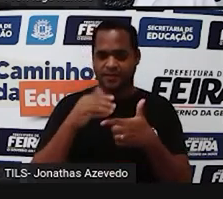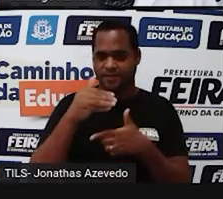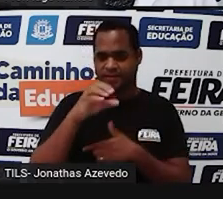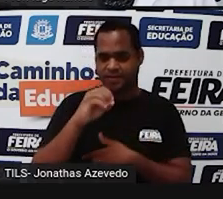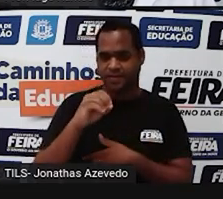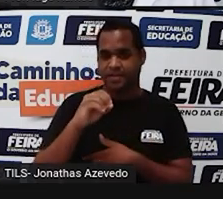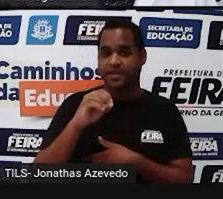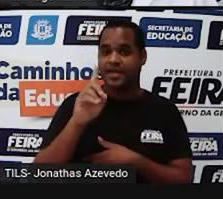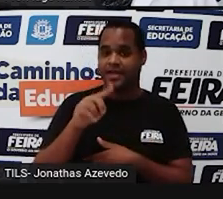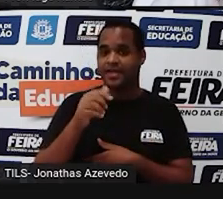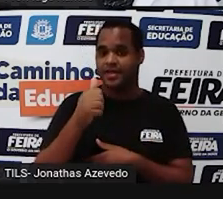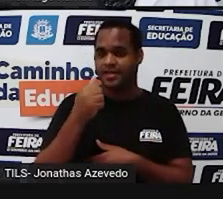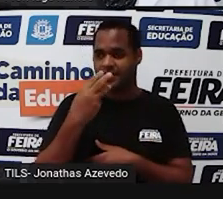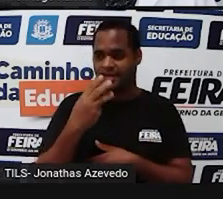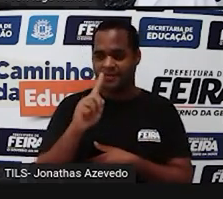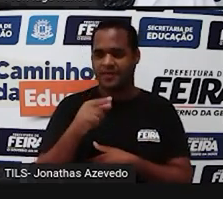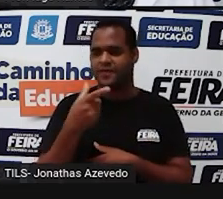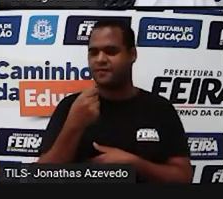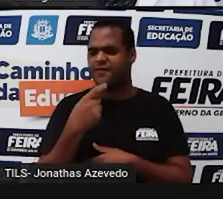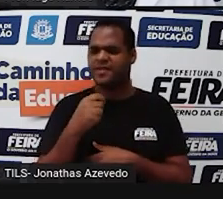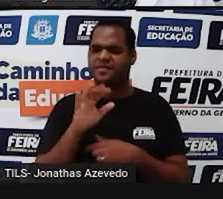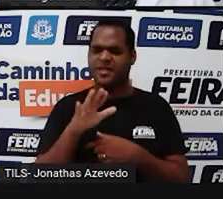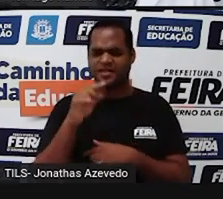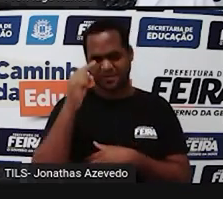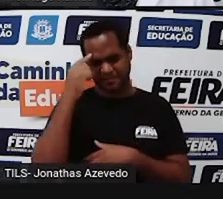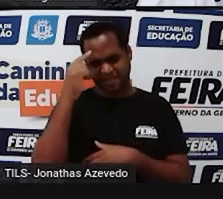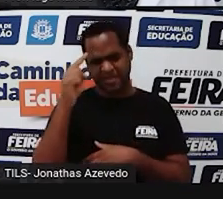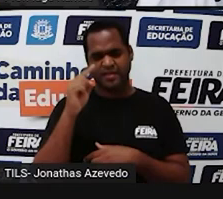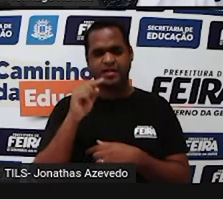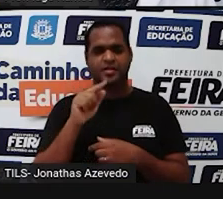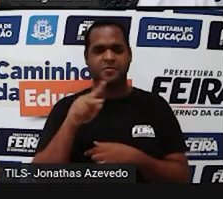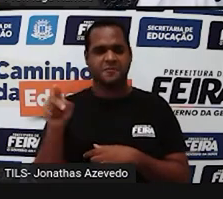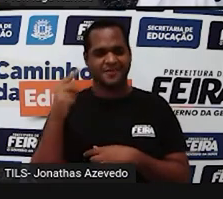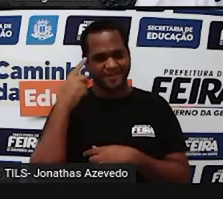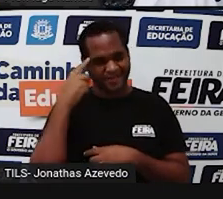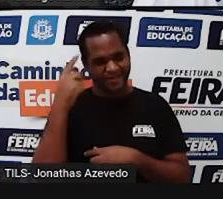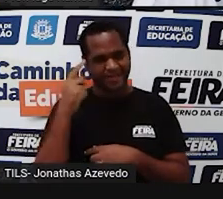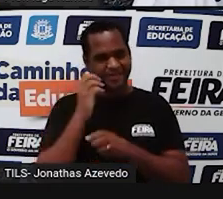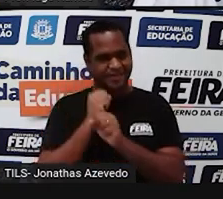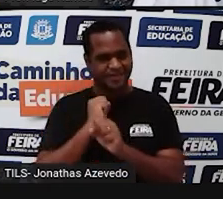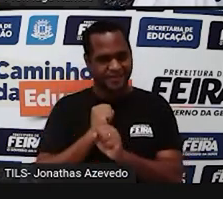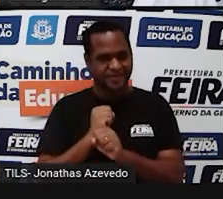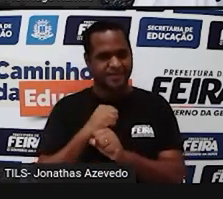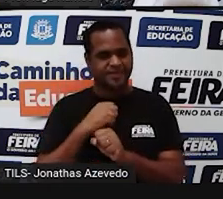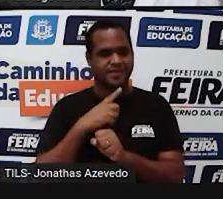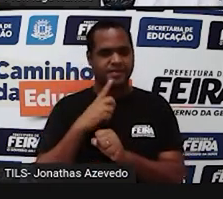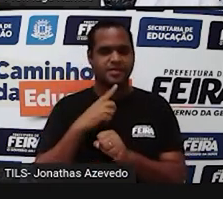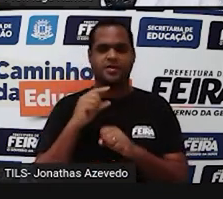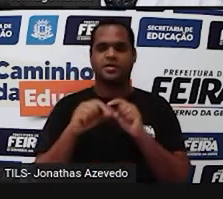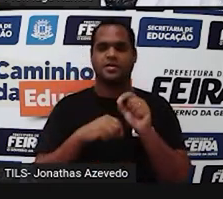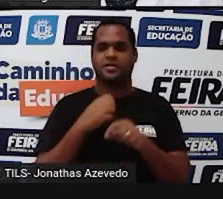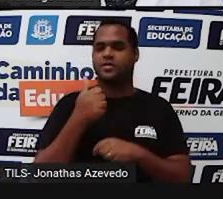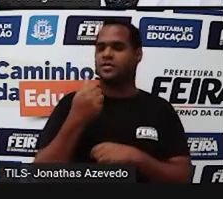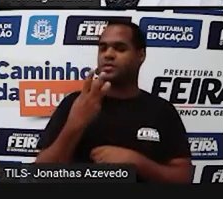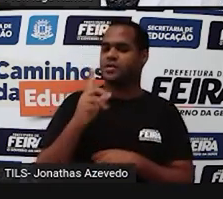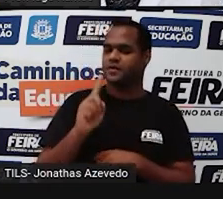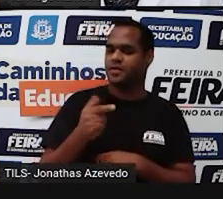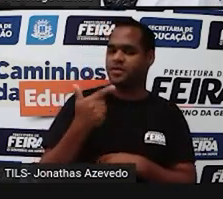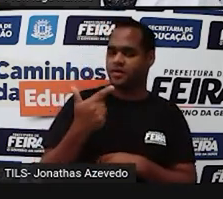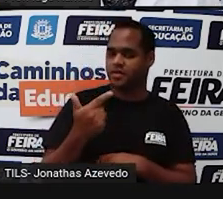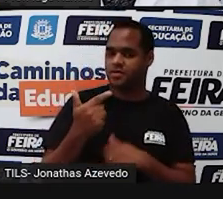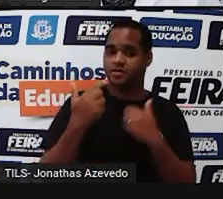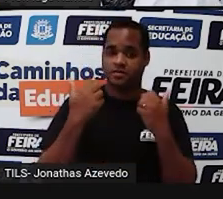,20. Aí você pode pensar assim, professor, no primeiro cálculo, na calculadora, deu 13,2.